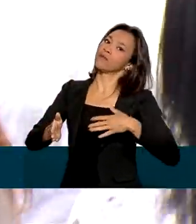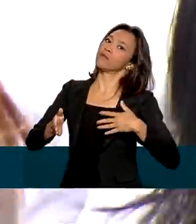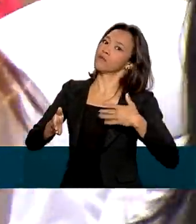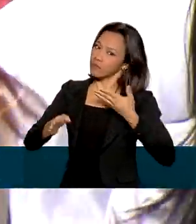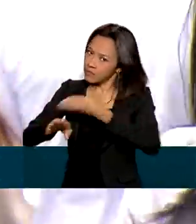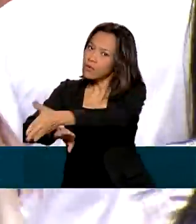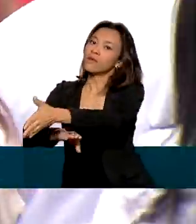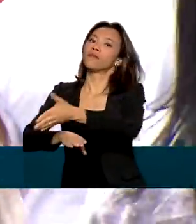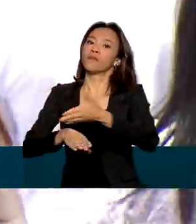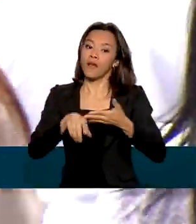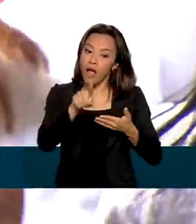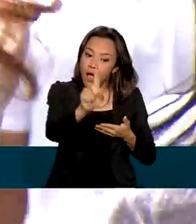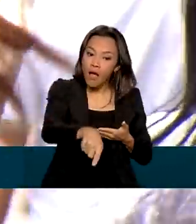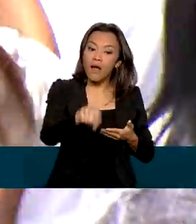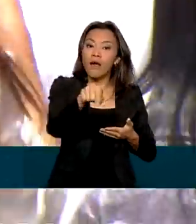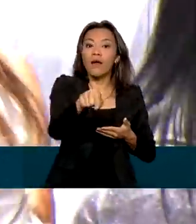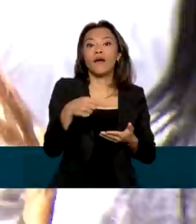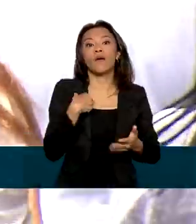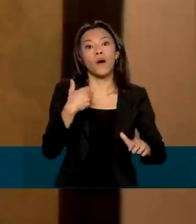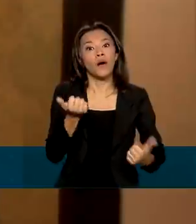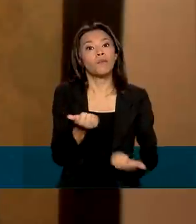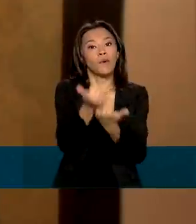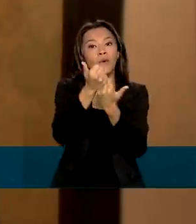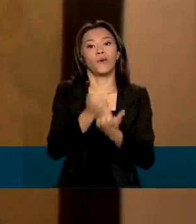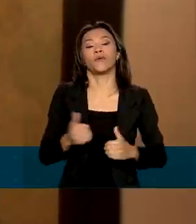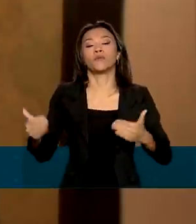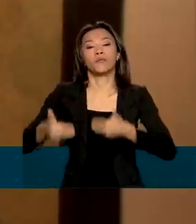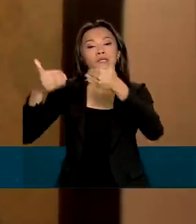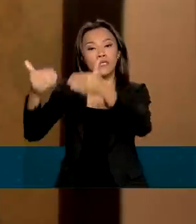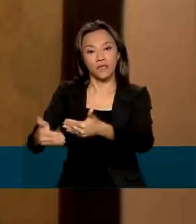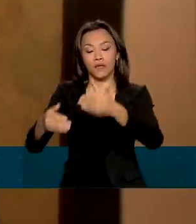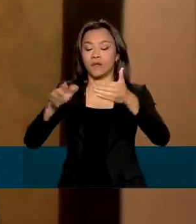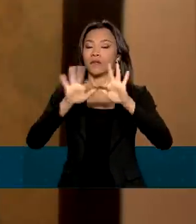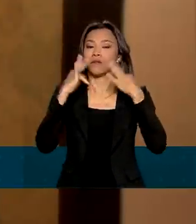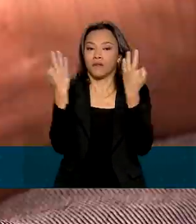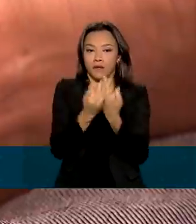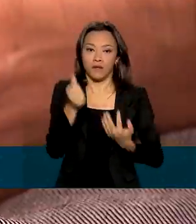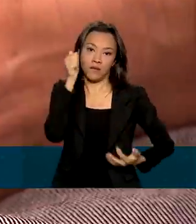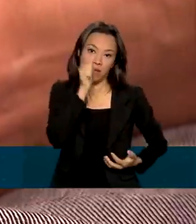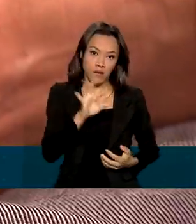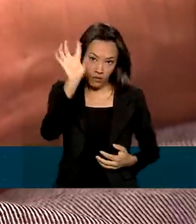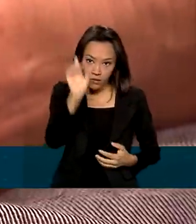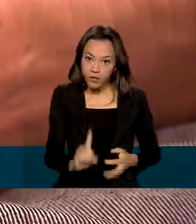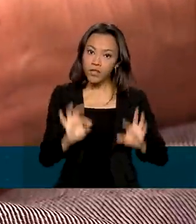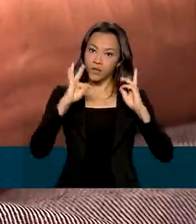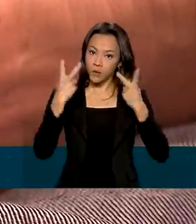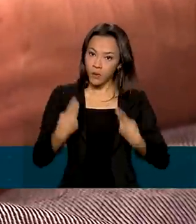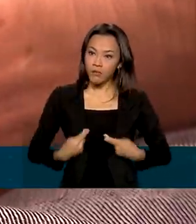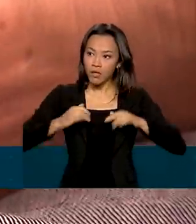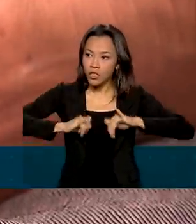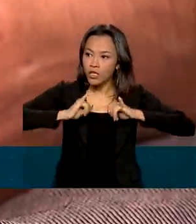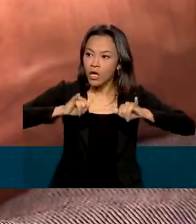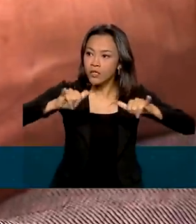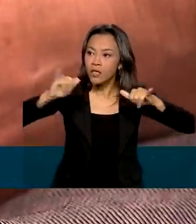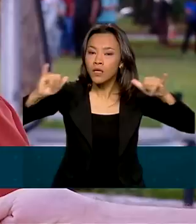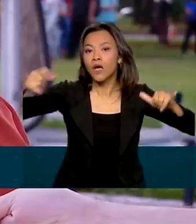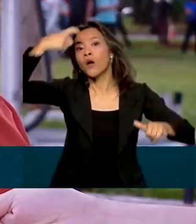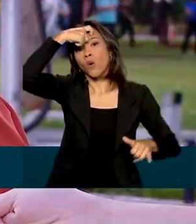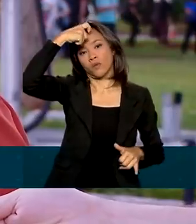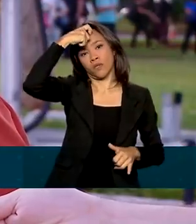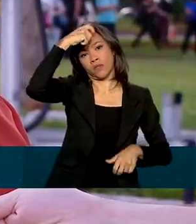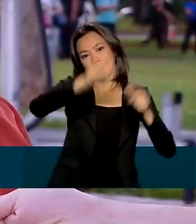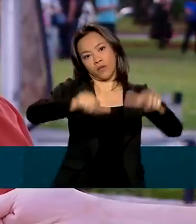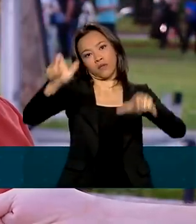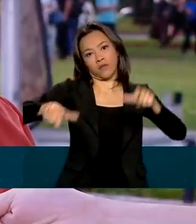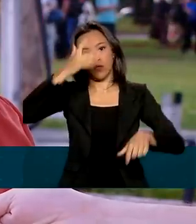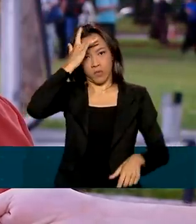é a contribuição do Ministério da Família, da Mulher e dos Direitos Humanos para conscientizar os brasileiros. Nós